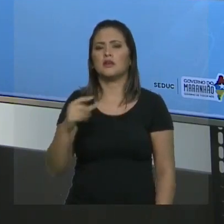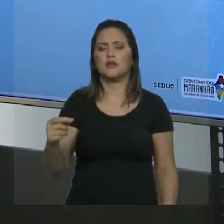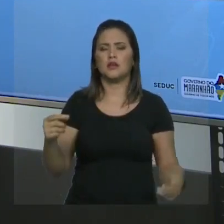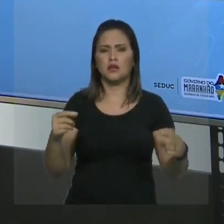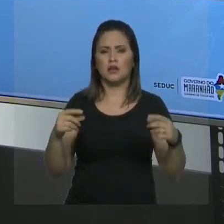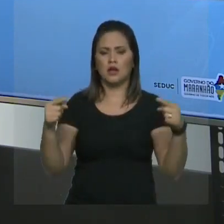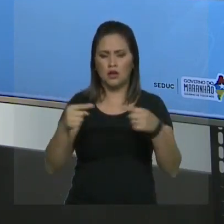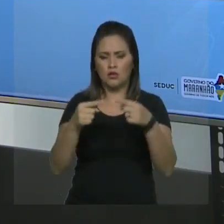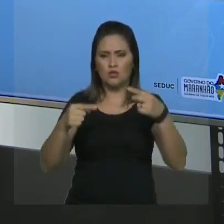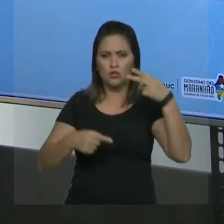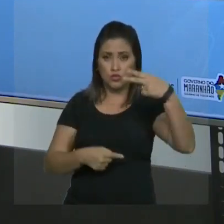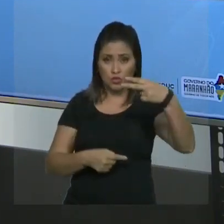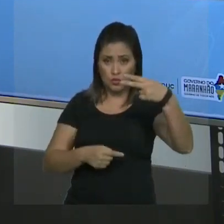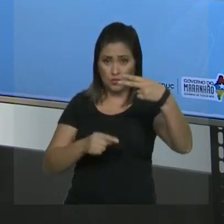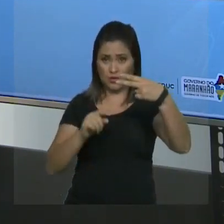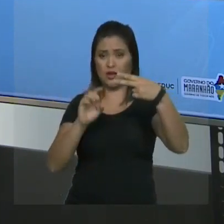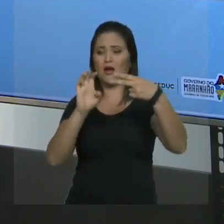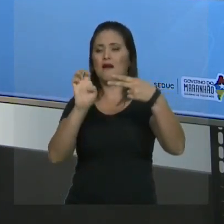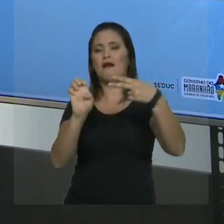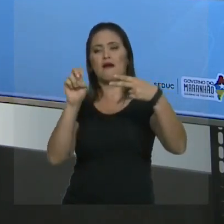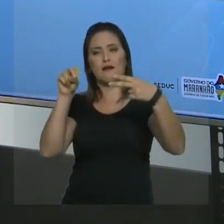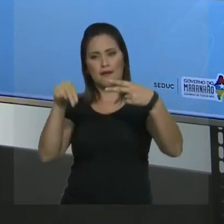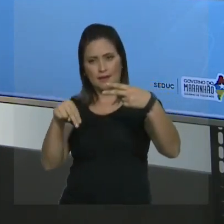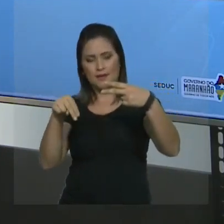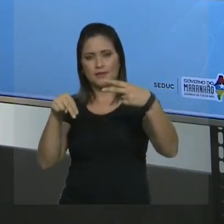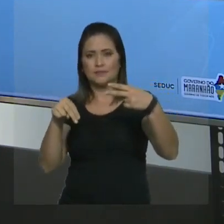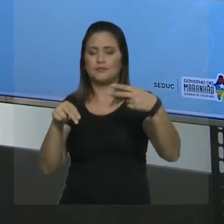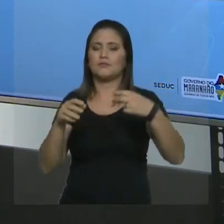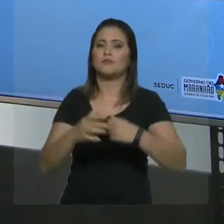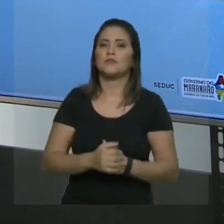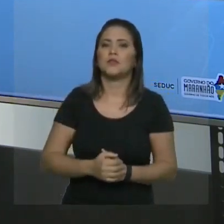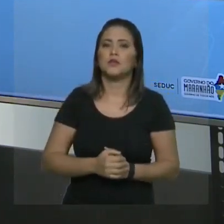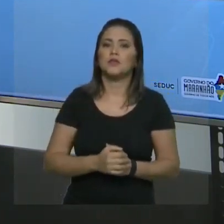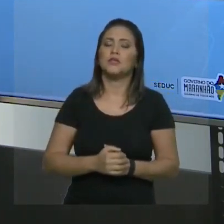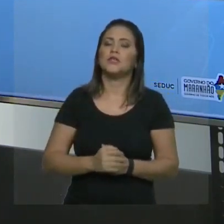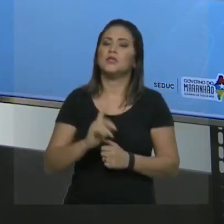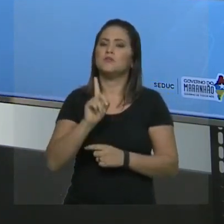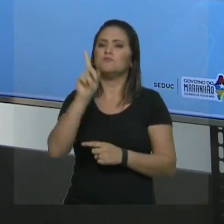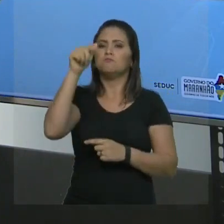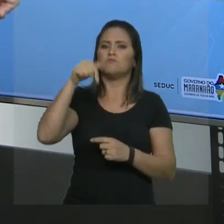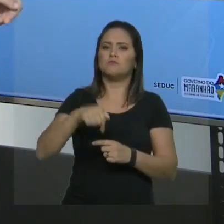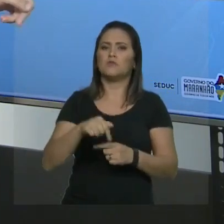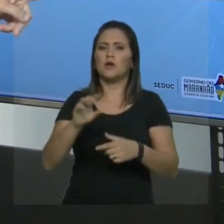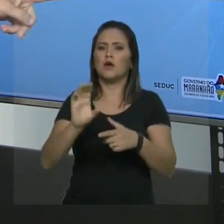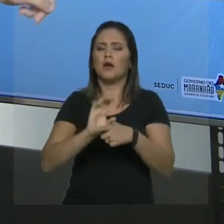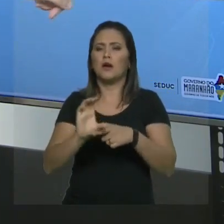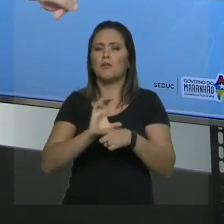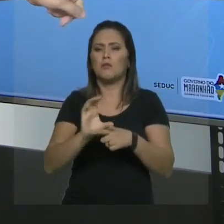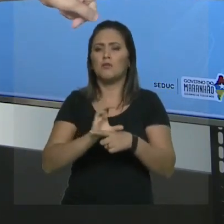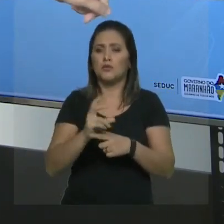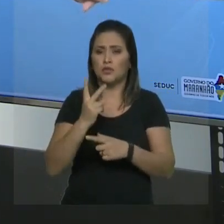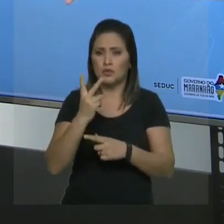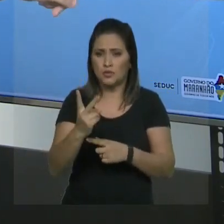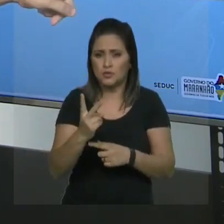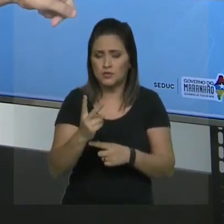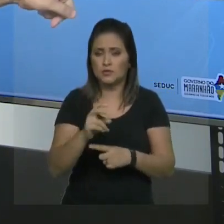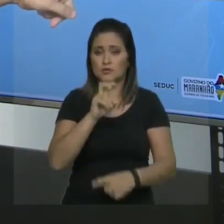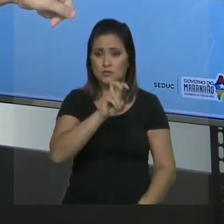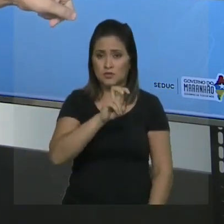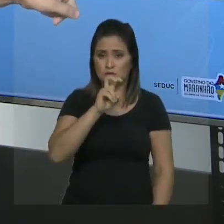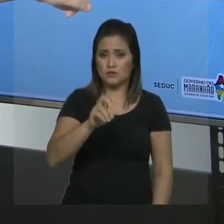Então ele é o 5,5 de metil, Xeno 2, ou no padrão hoje IUPAC, 5,5 de metil, X,